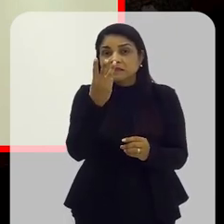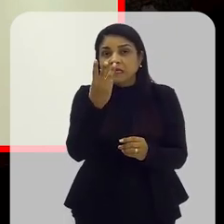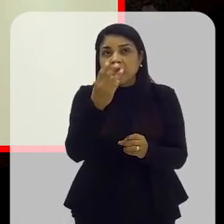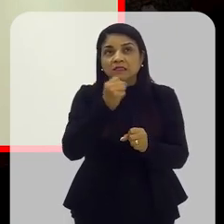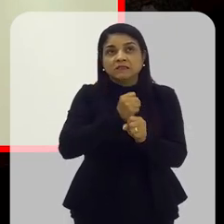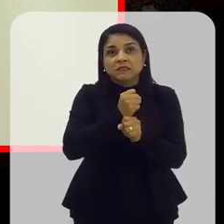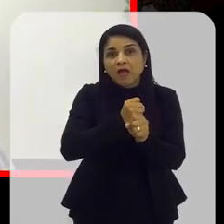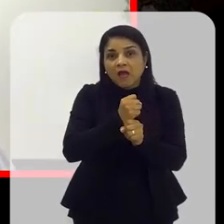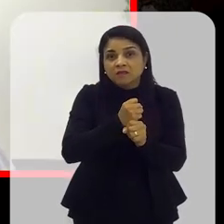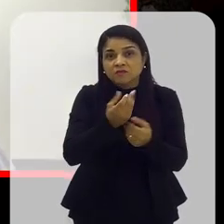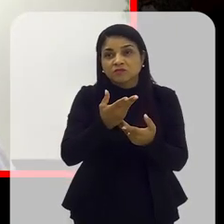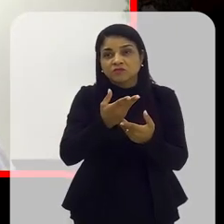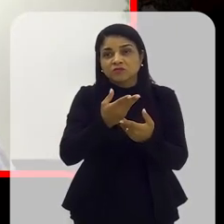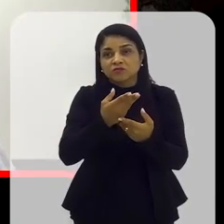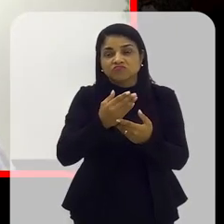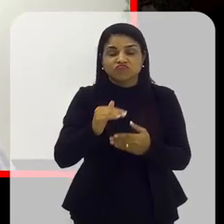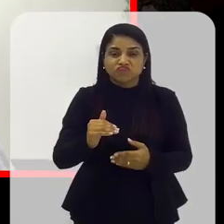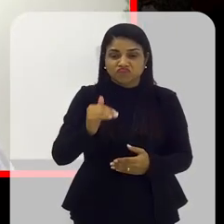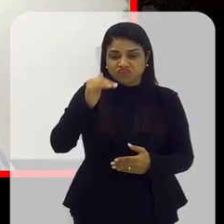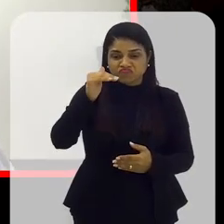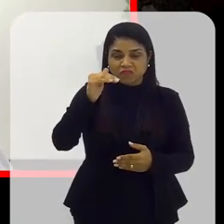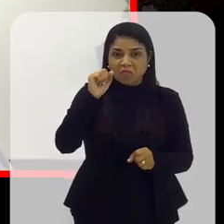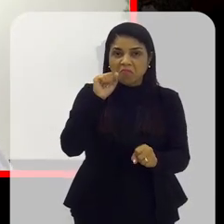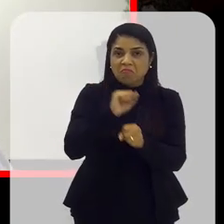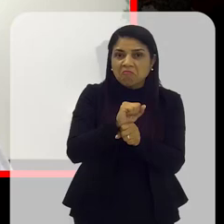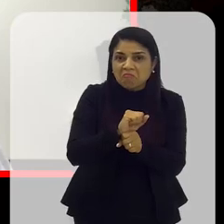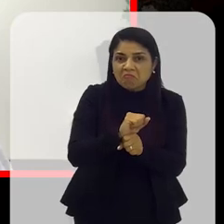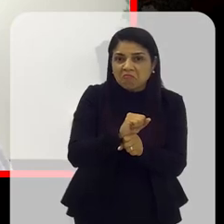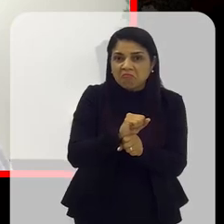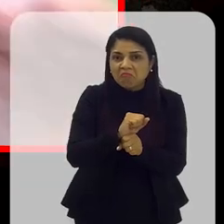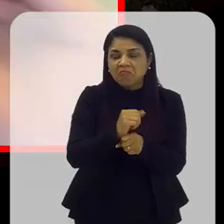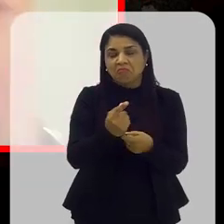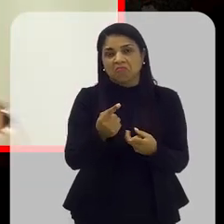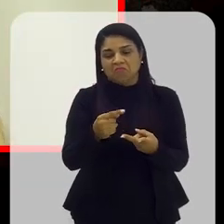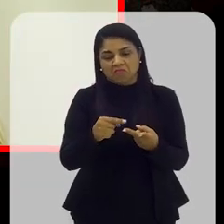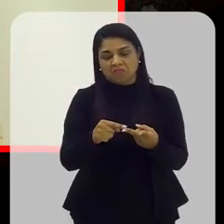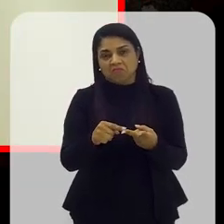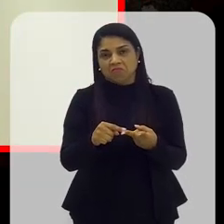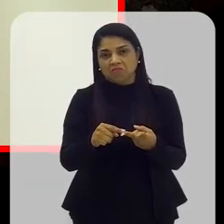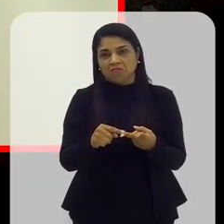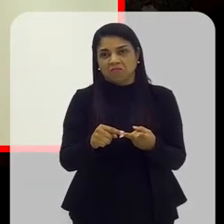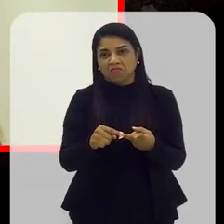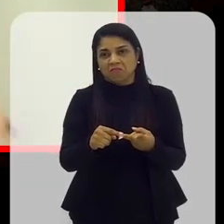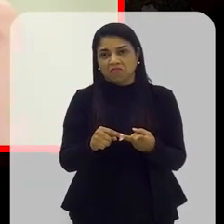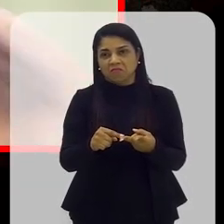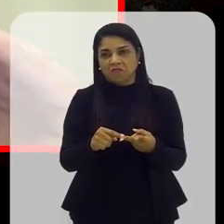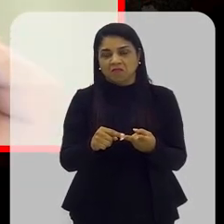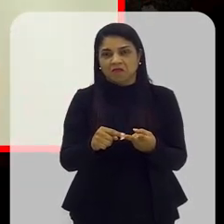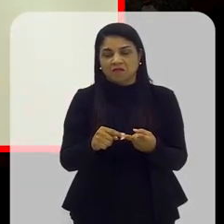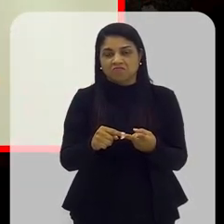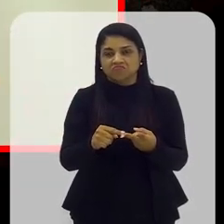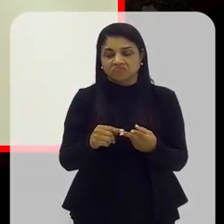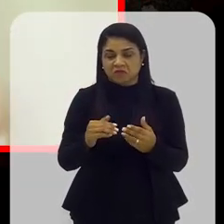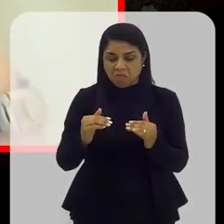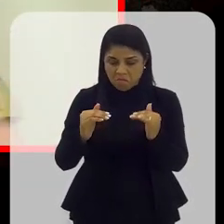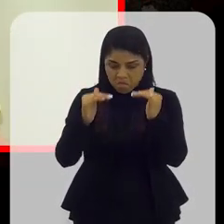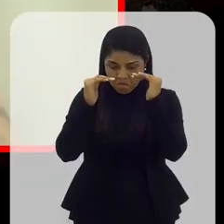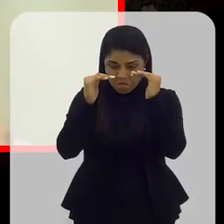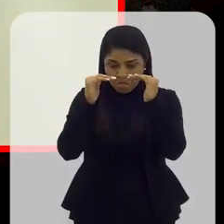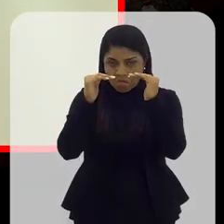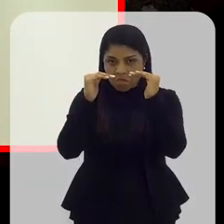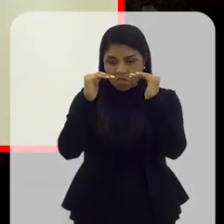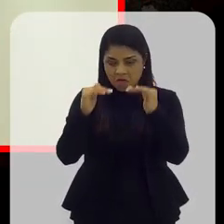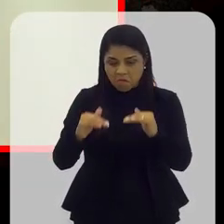anos com dieta sem cálcio, com parada de crescimento, com a curva de estatura